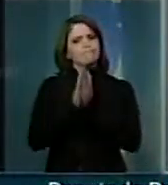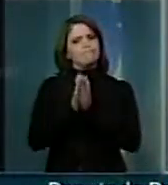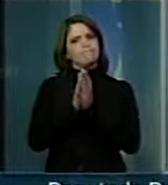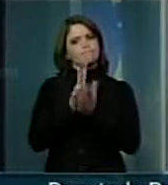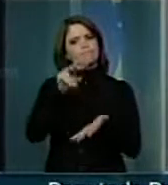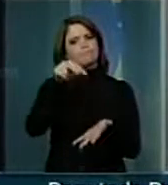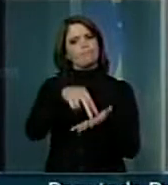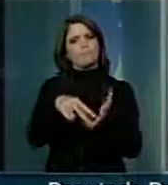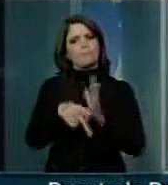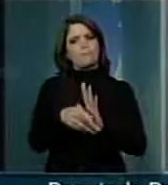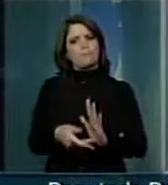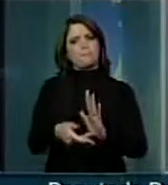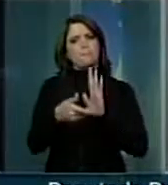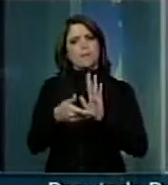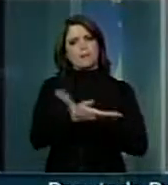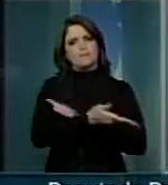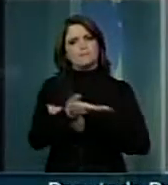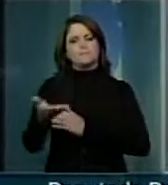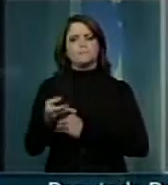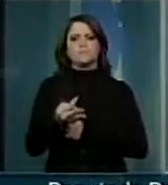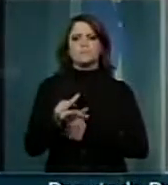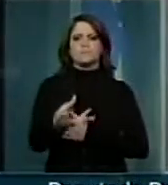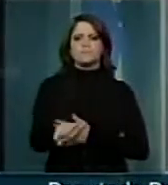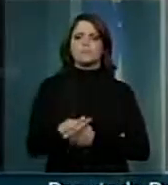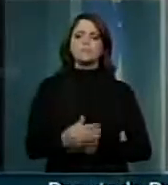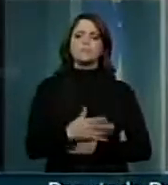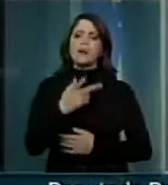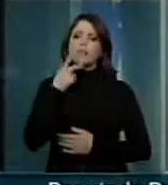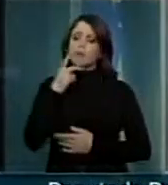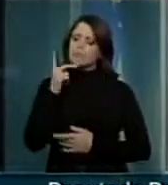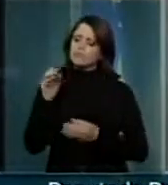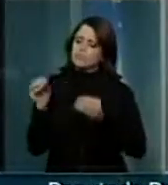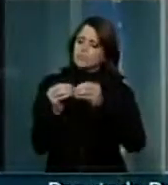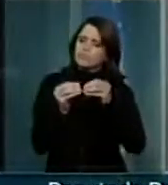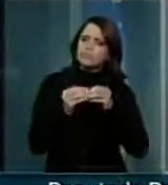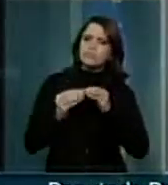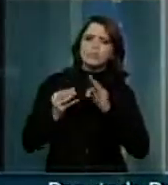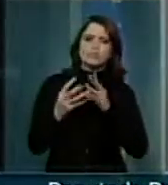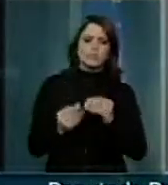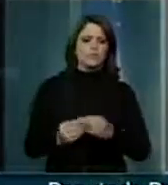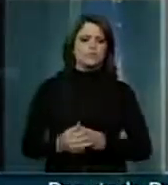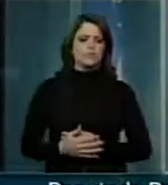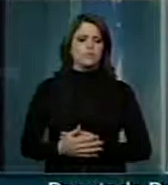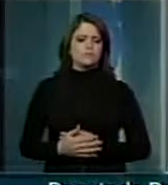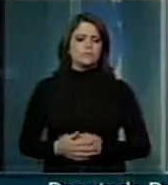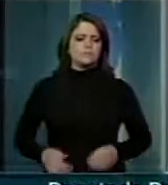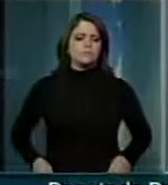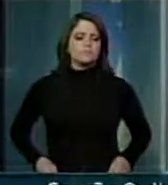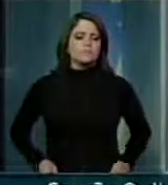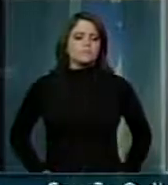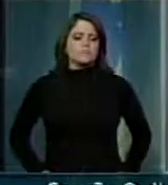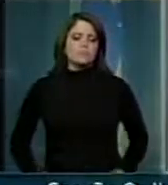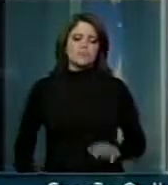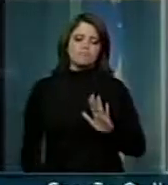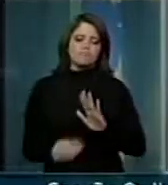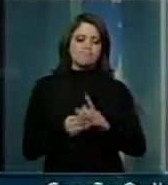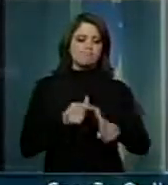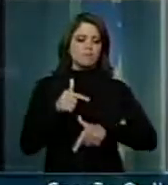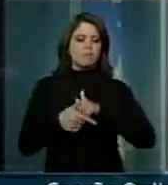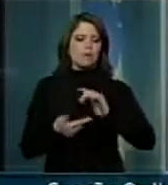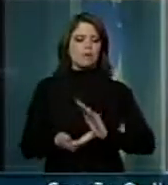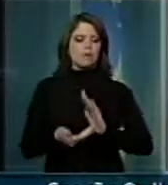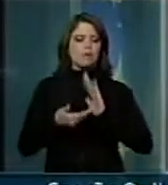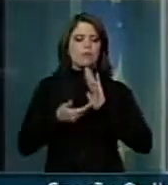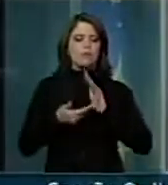tribuna a vossas excelências, que compõem o Parlamento brasileiro,